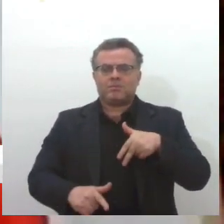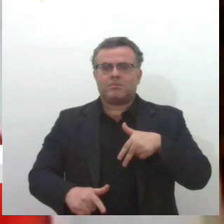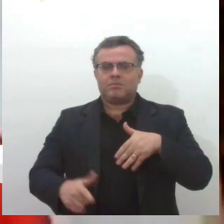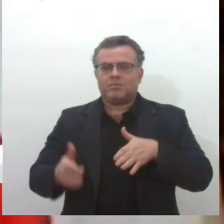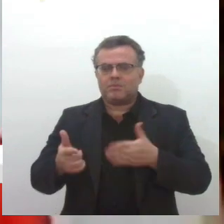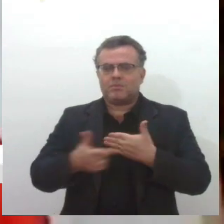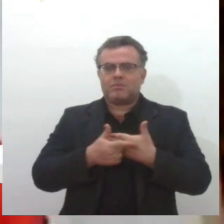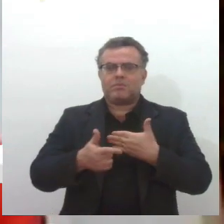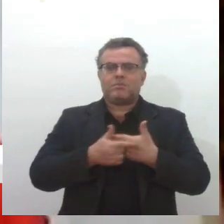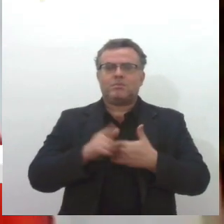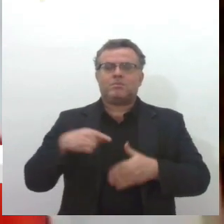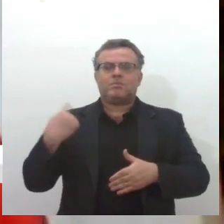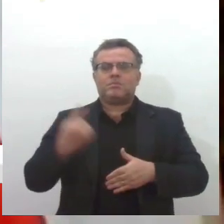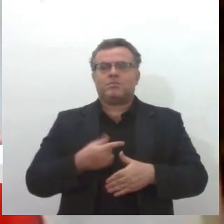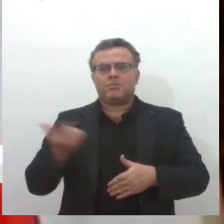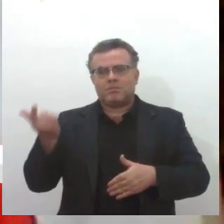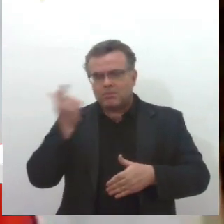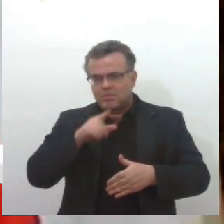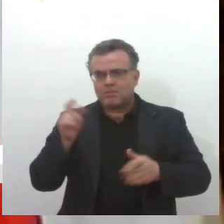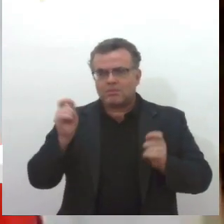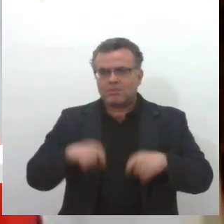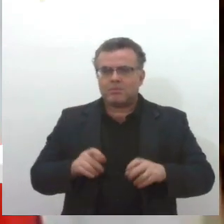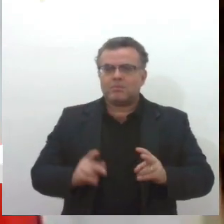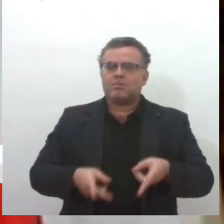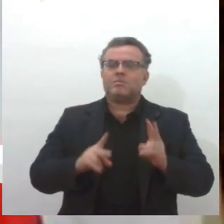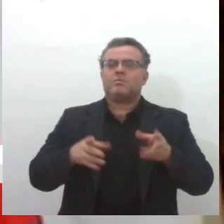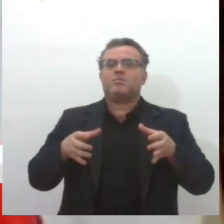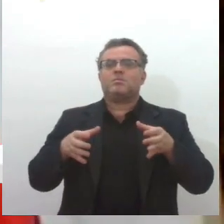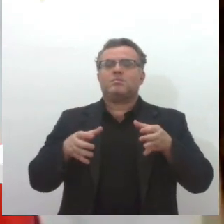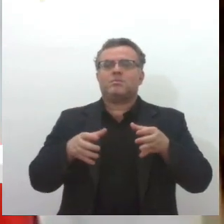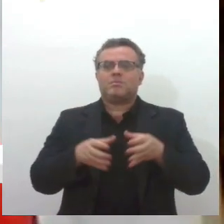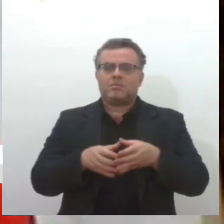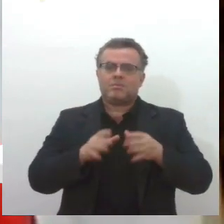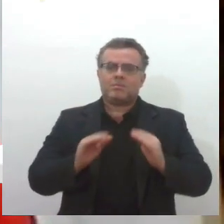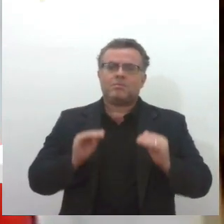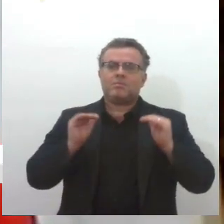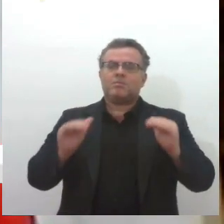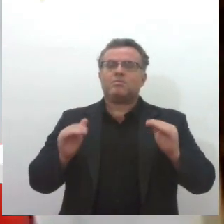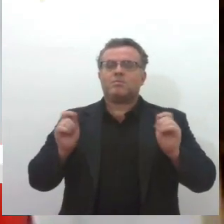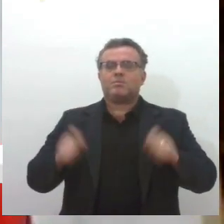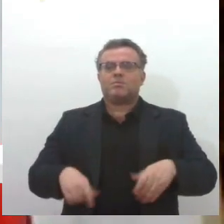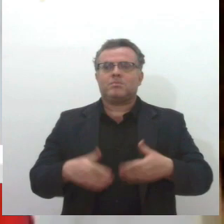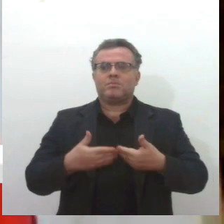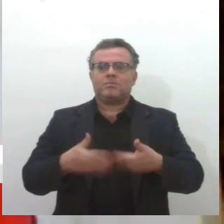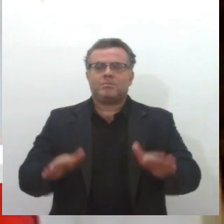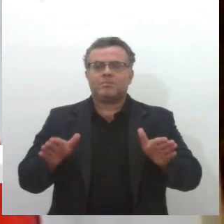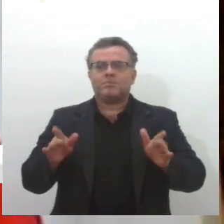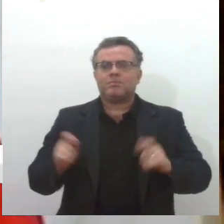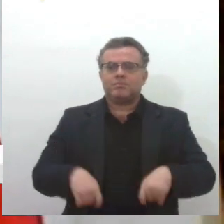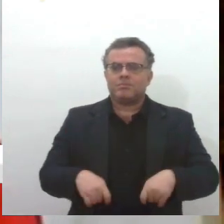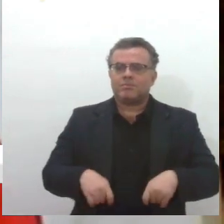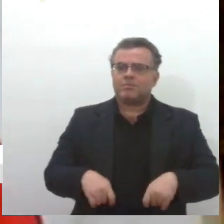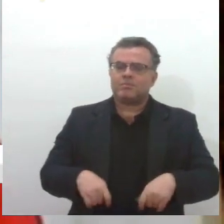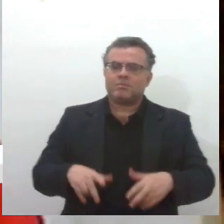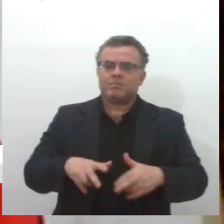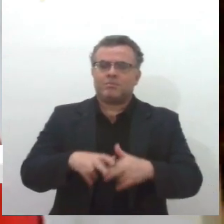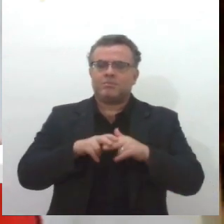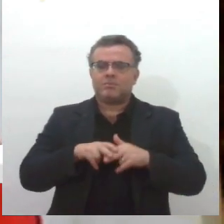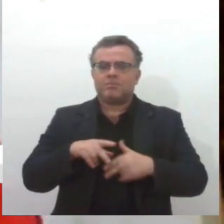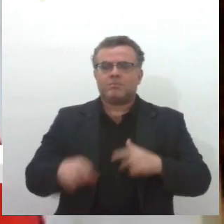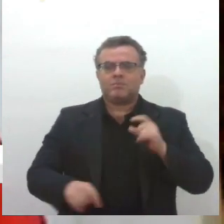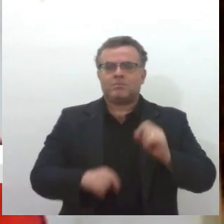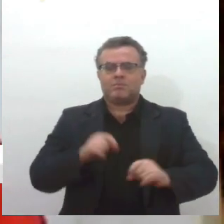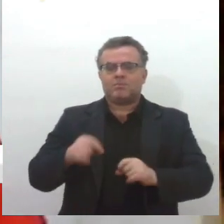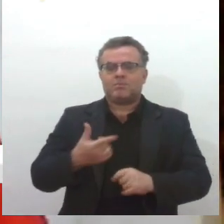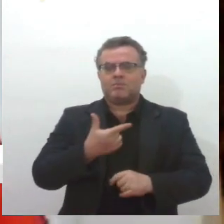a gente tem conseguido o quadro do Corpo de Bombeiros, oficiais, de praça, ele é mais aberto do que o da Polícia Militar, então, por exemplo, eu tenho